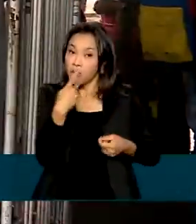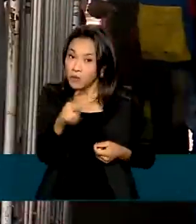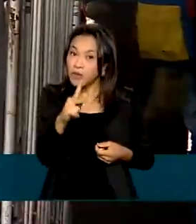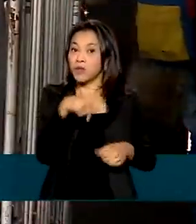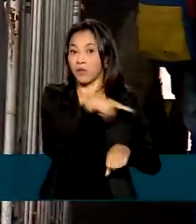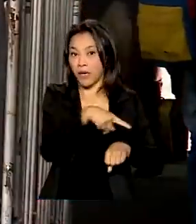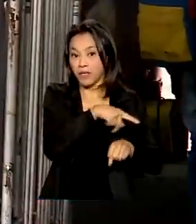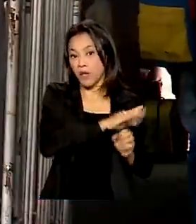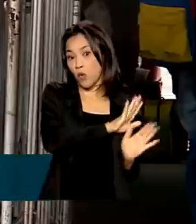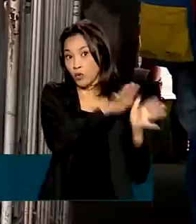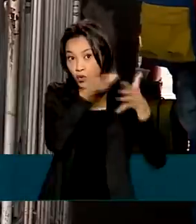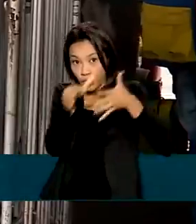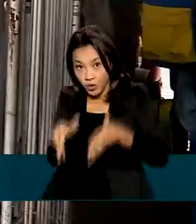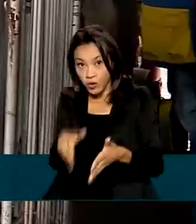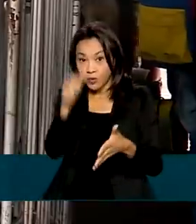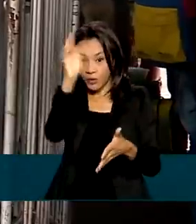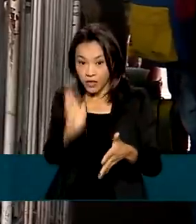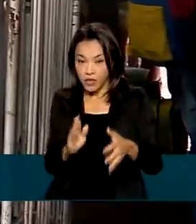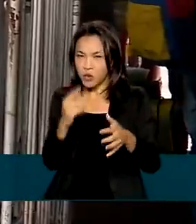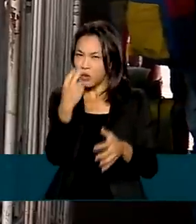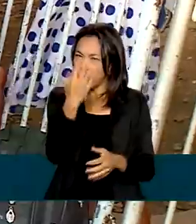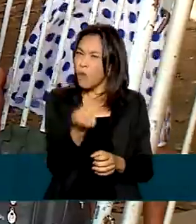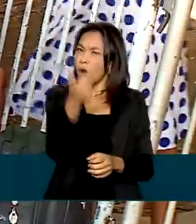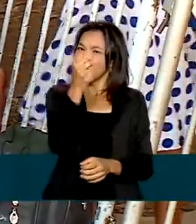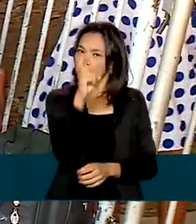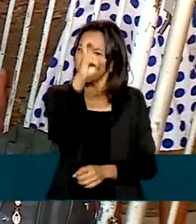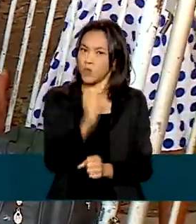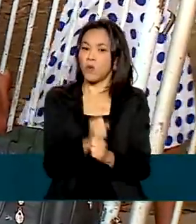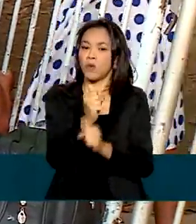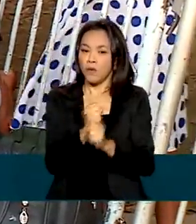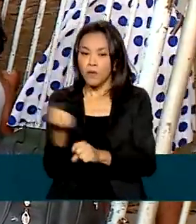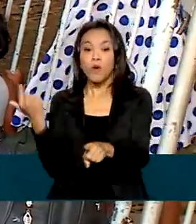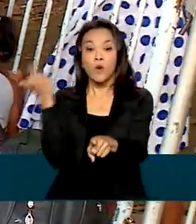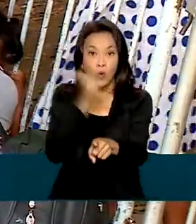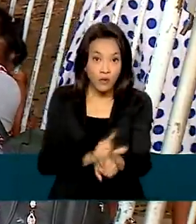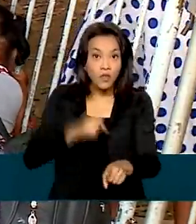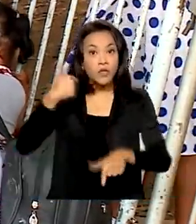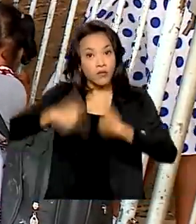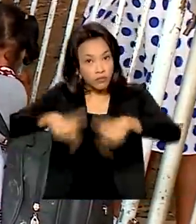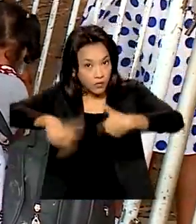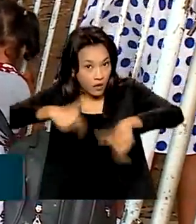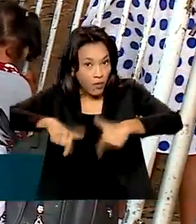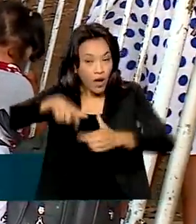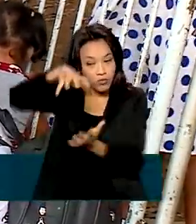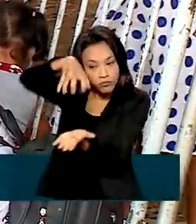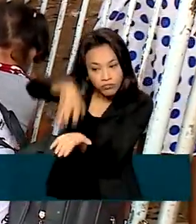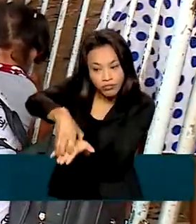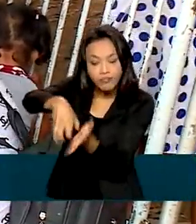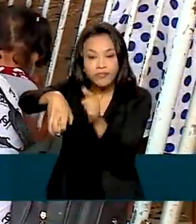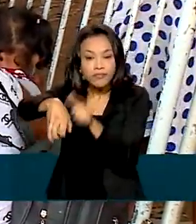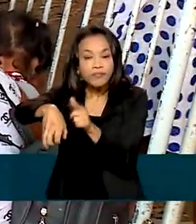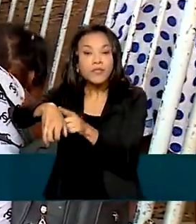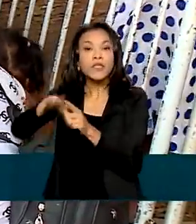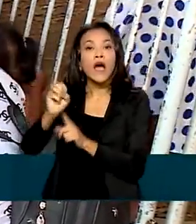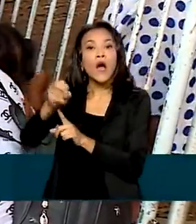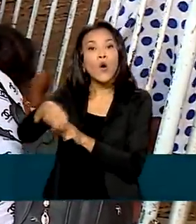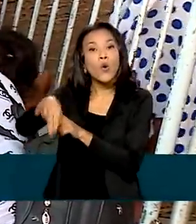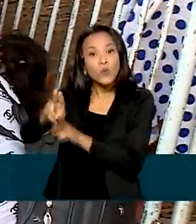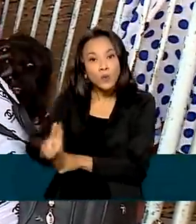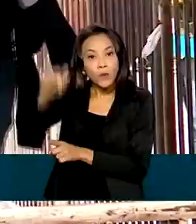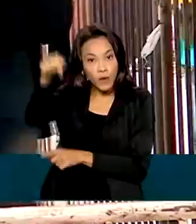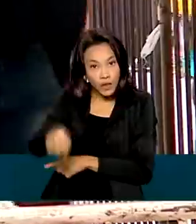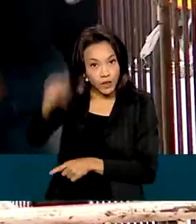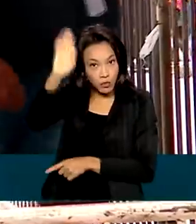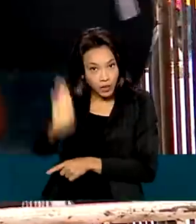atravessar a fronteira há quase cinco anos, conseguiu um trabalho no Organismo para Imigração das Nações Unidas aqui no